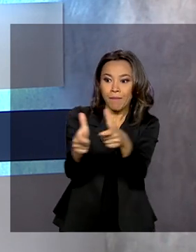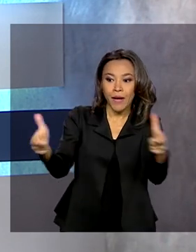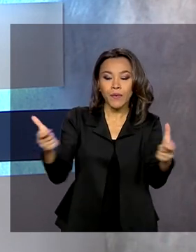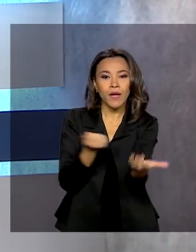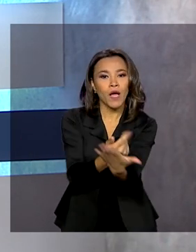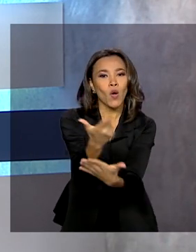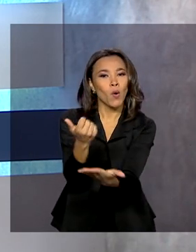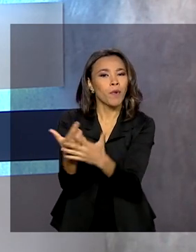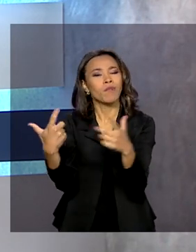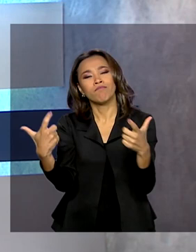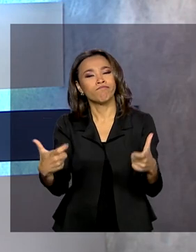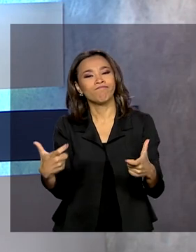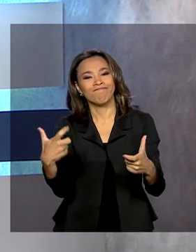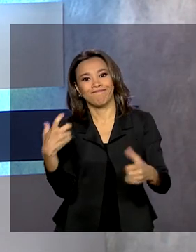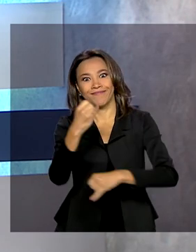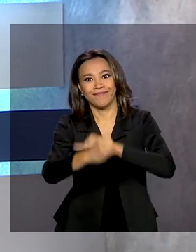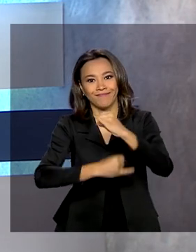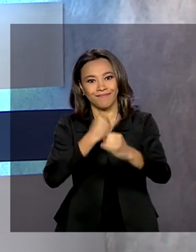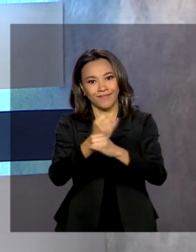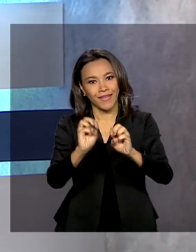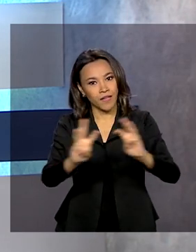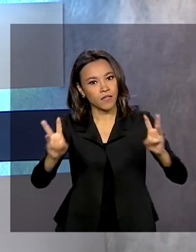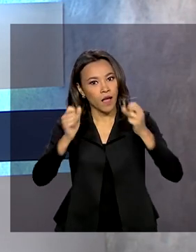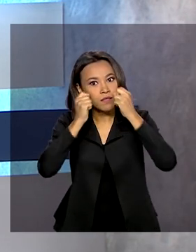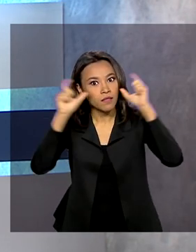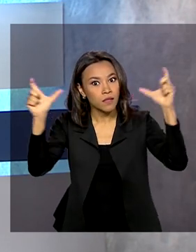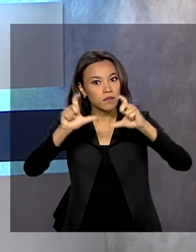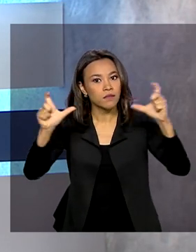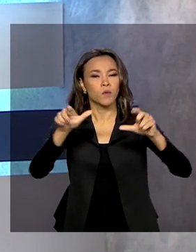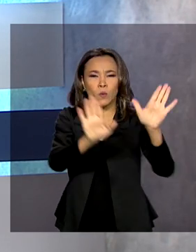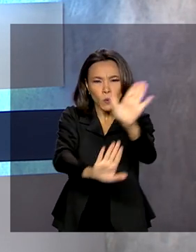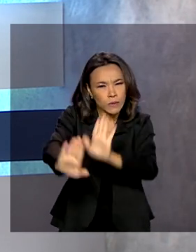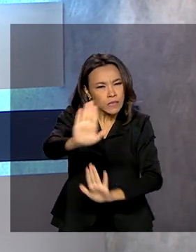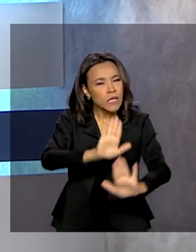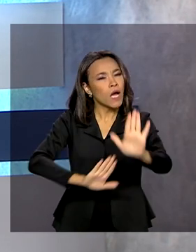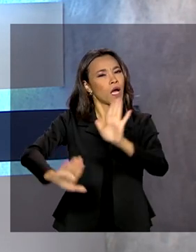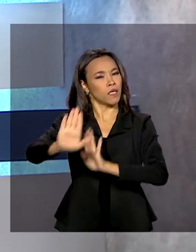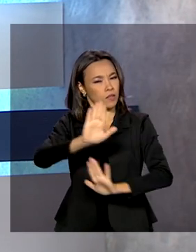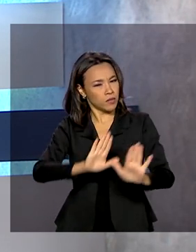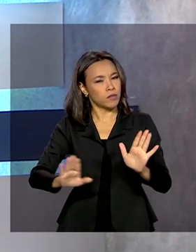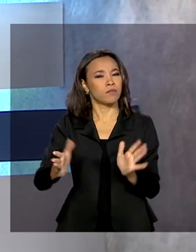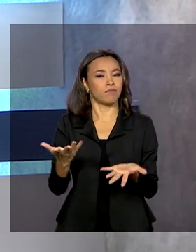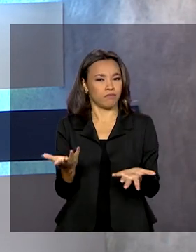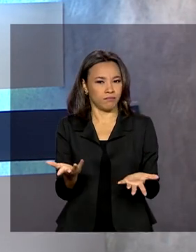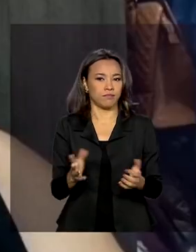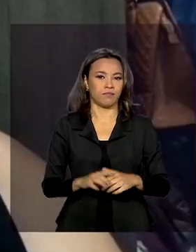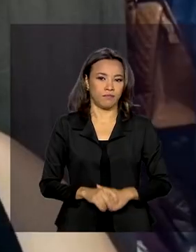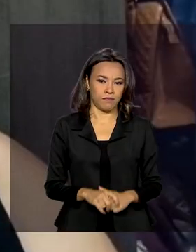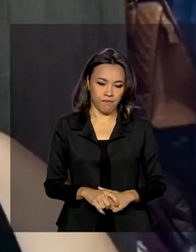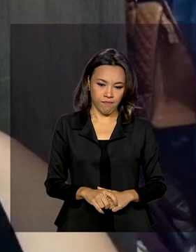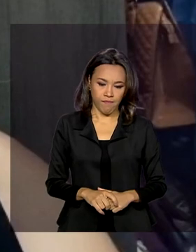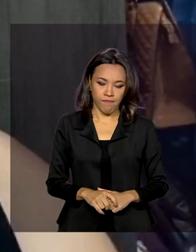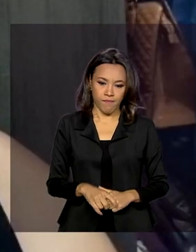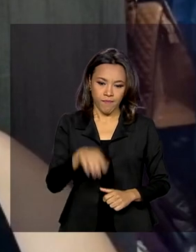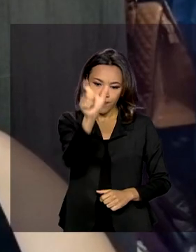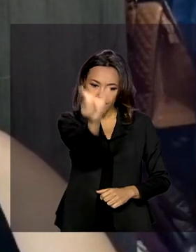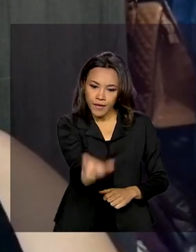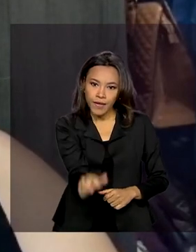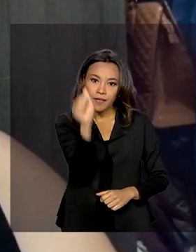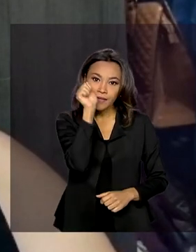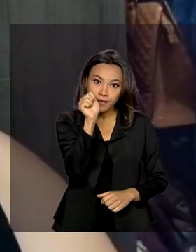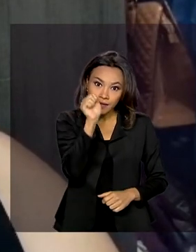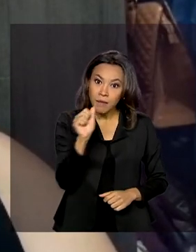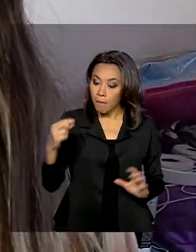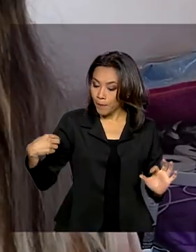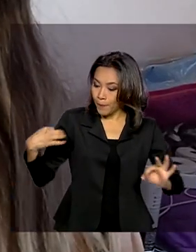compras seja pela internet. E aqui vai um alerta. preciso cuidado para não cair em armadilhas. Letícia está